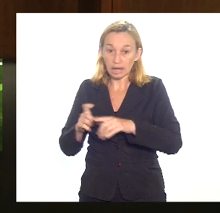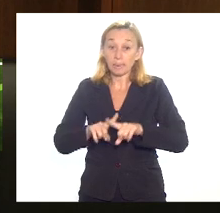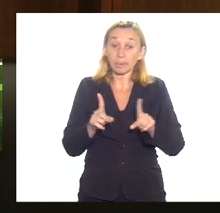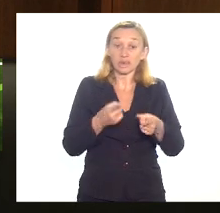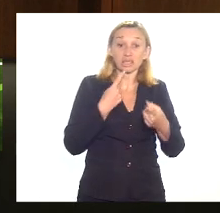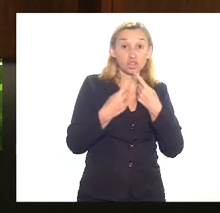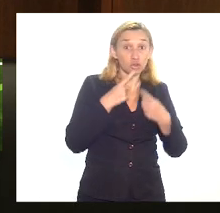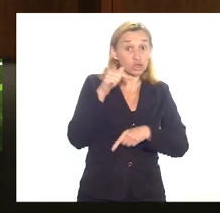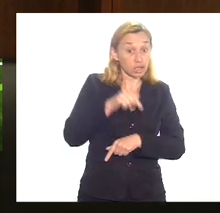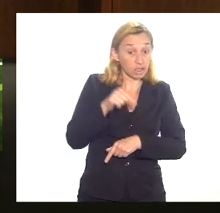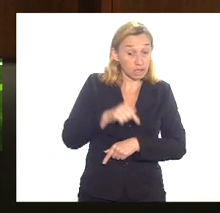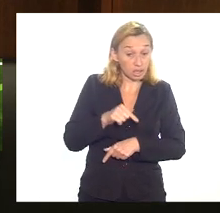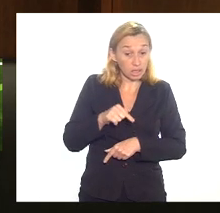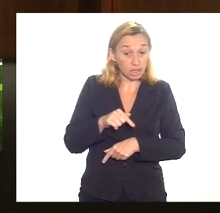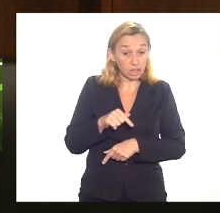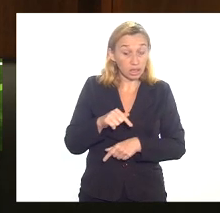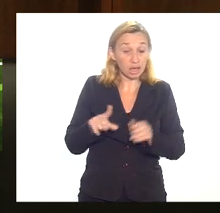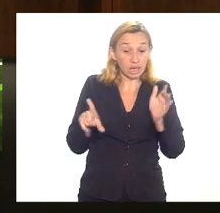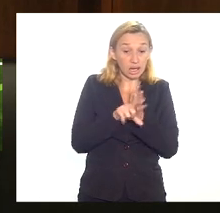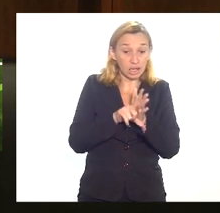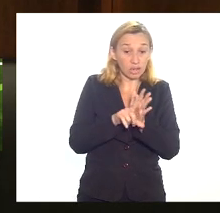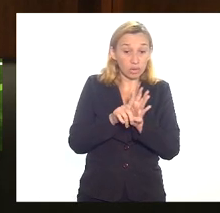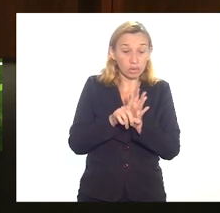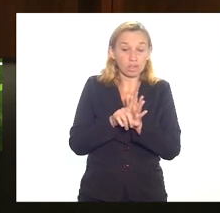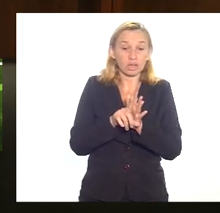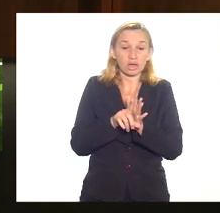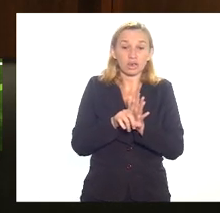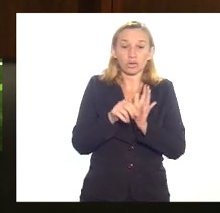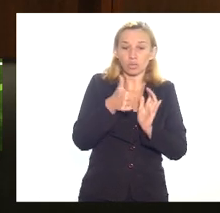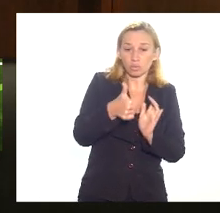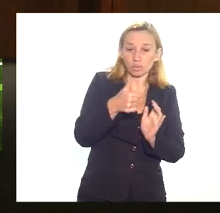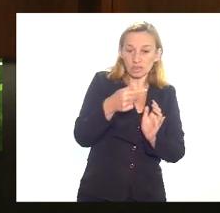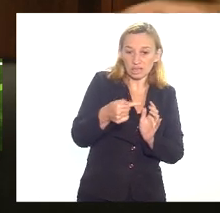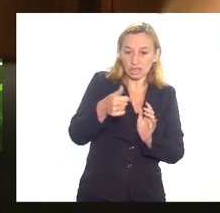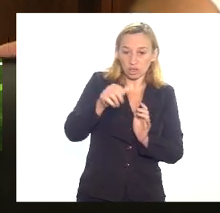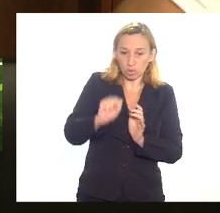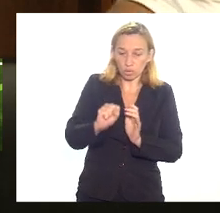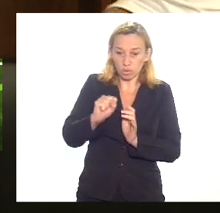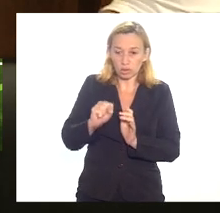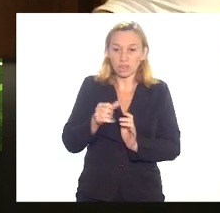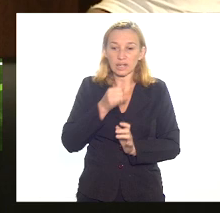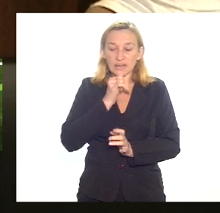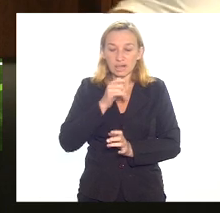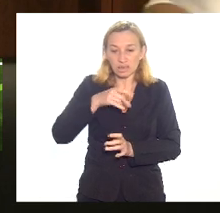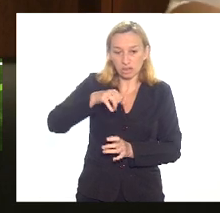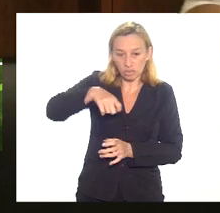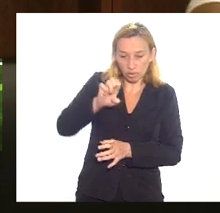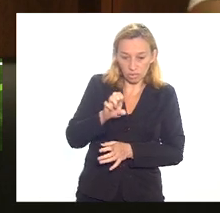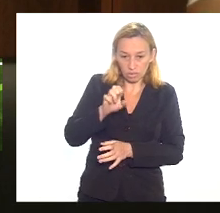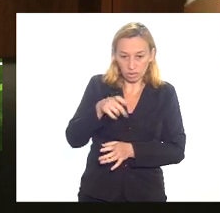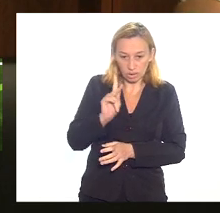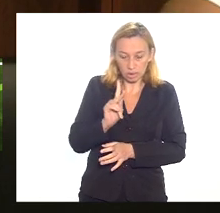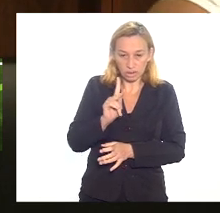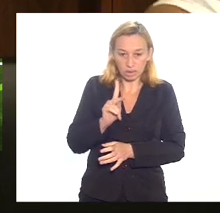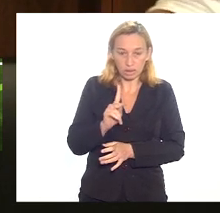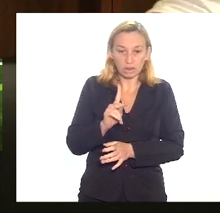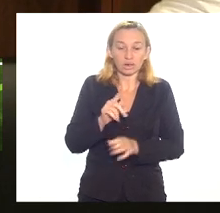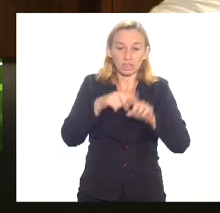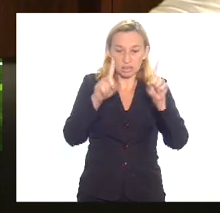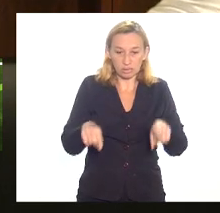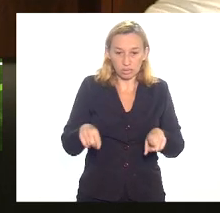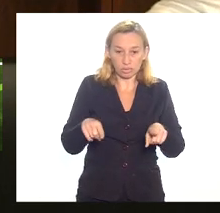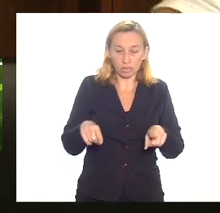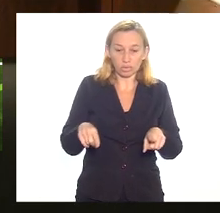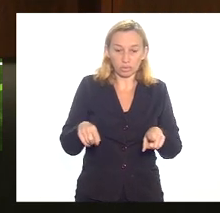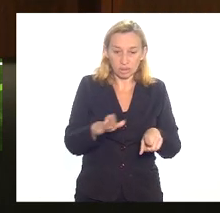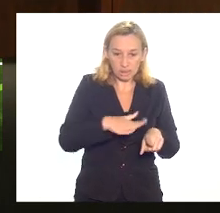discutindo aqui é a lei complementar 178 onde por exemplo o servidor da área de segurança pode ficar 10 anos sem